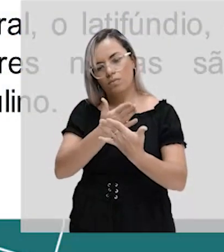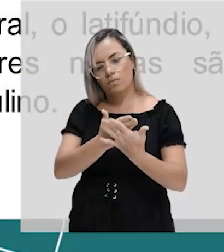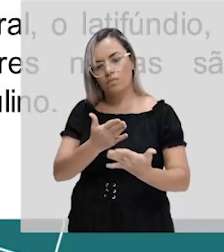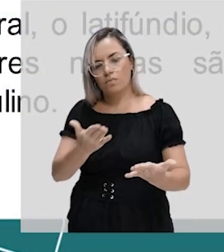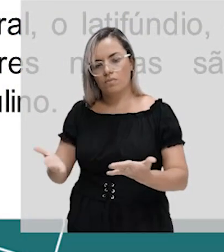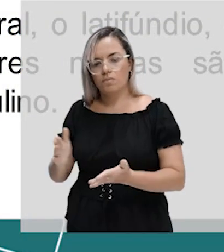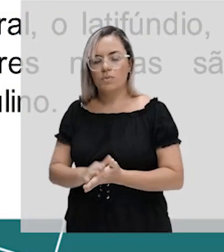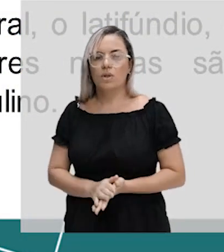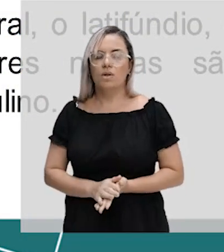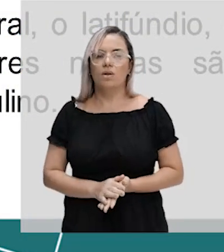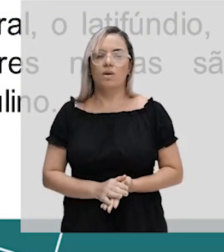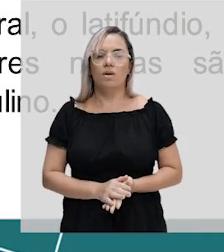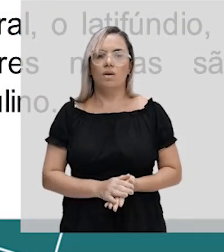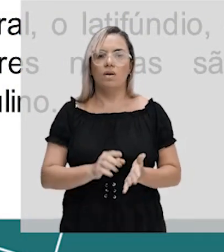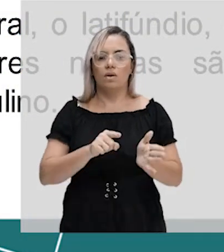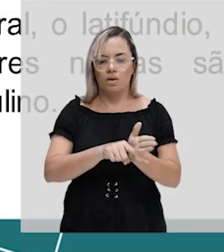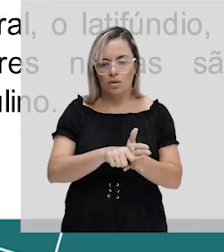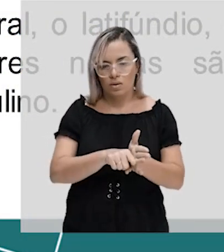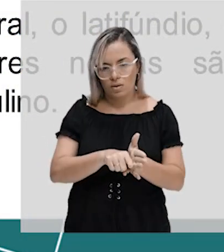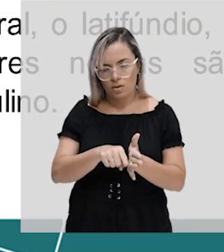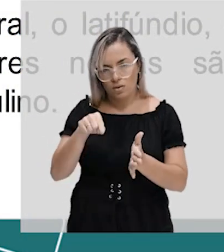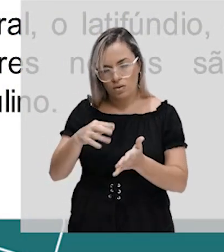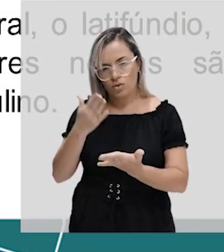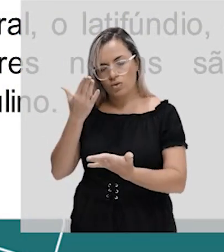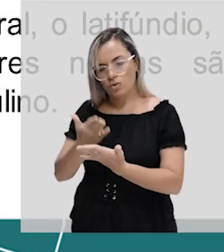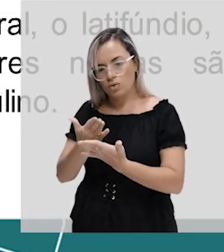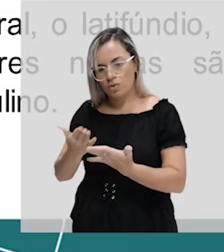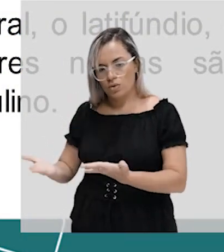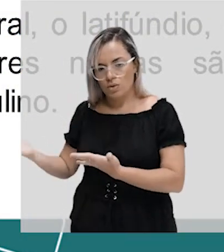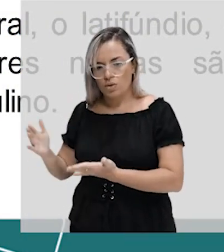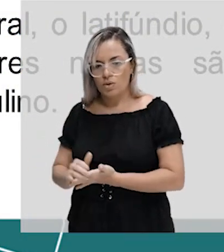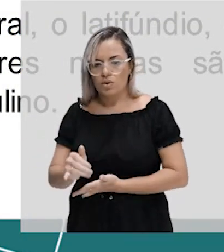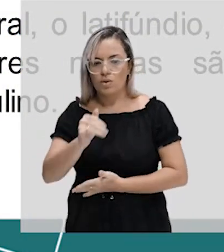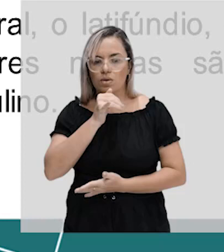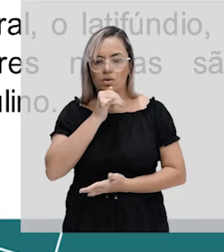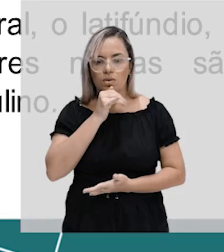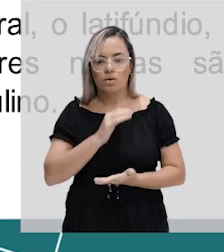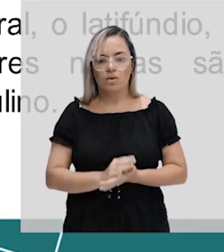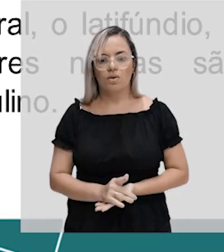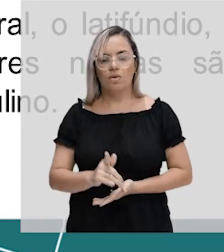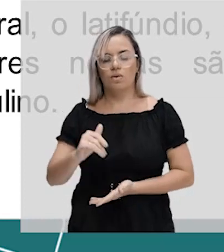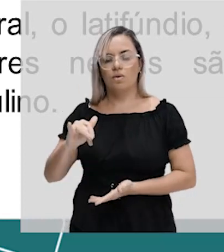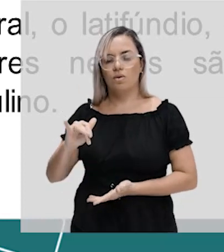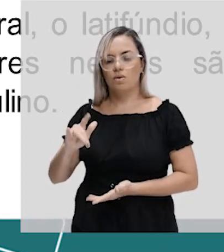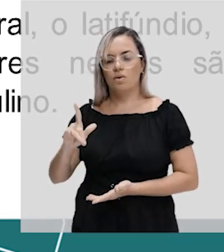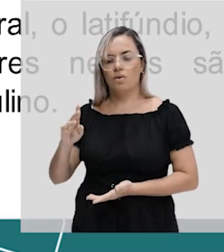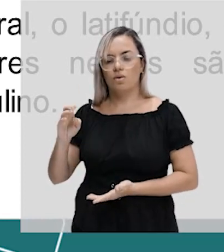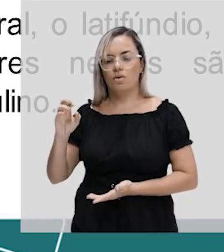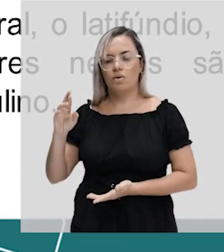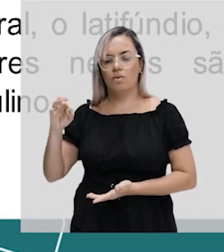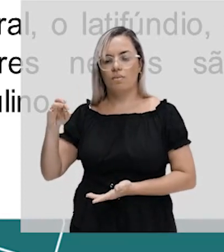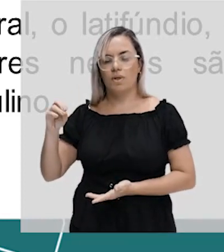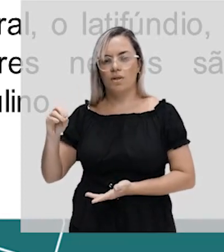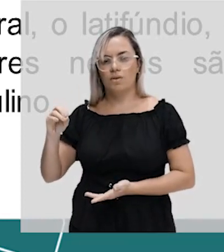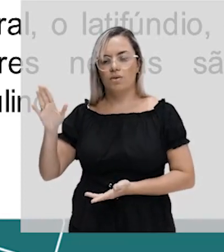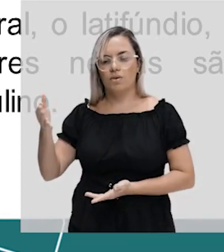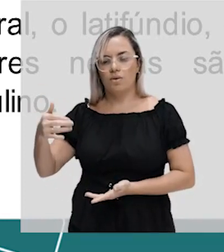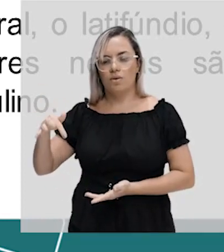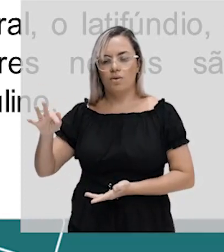Neuma Aguiar considera, por exemplo, que Gilberto Freire, que é um dos primeiros grandes sociólogos brasileiros,